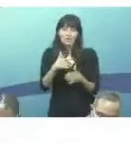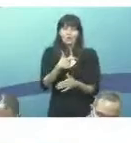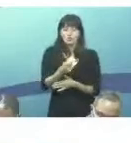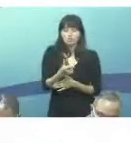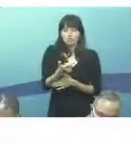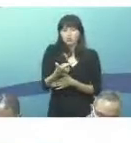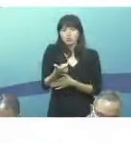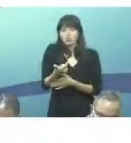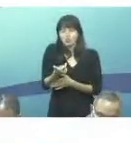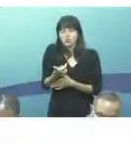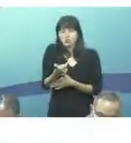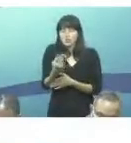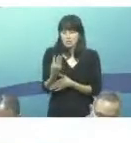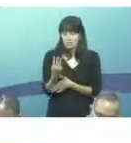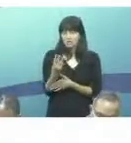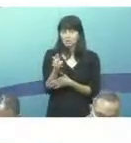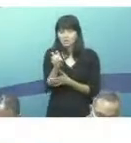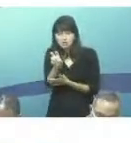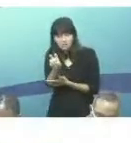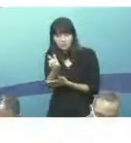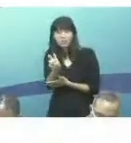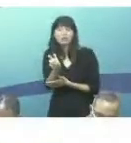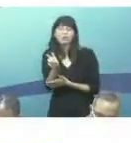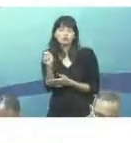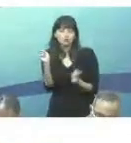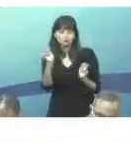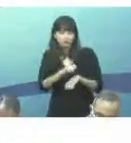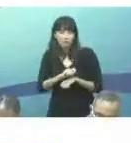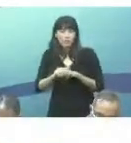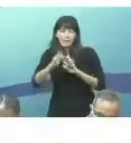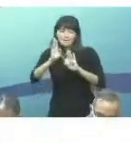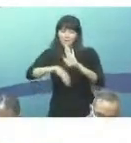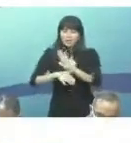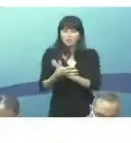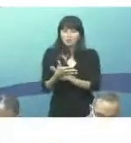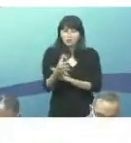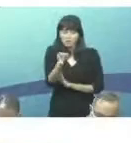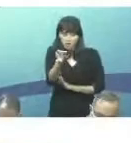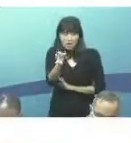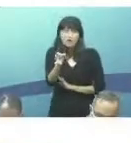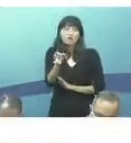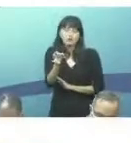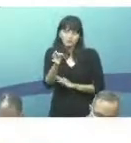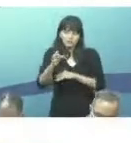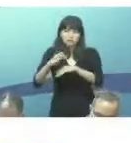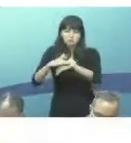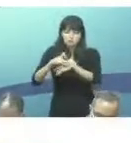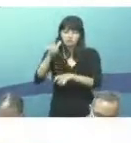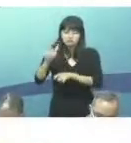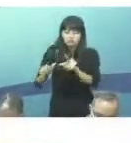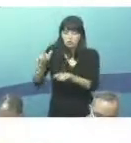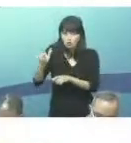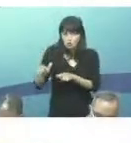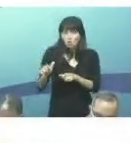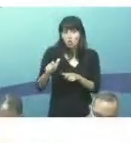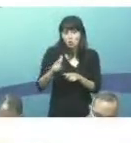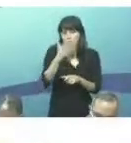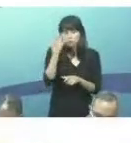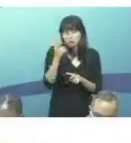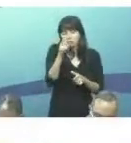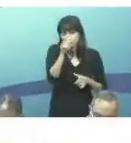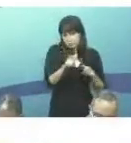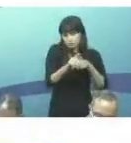em 2035, alcançar menos de 10 casos por 100 mil habitantes até 2035 e